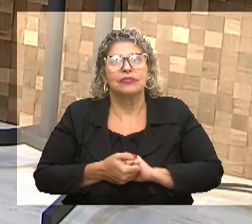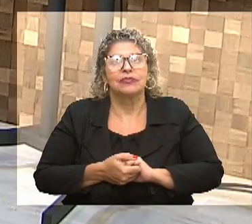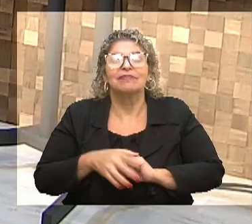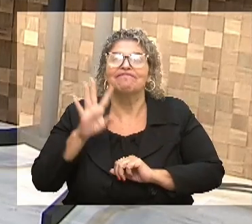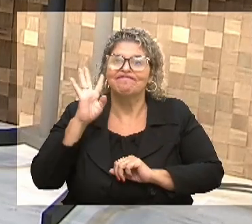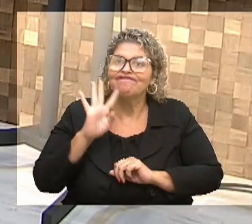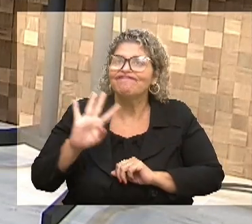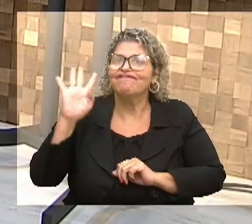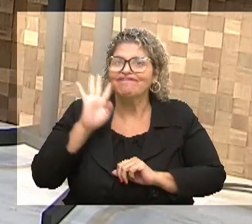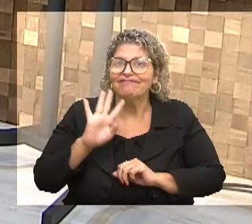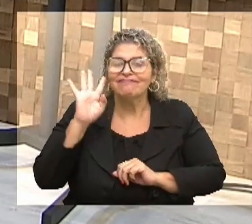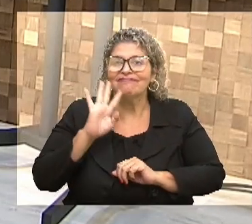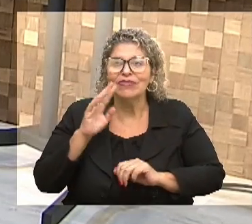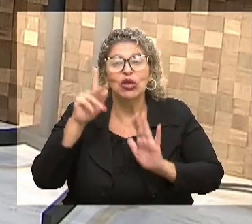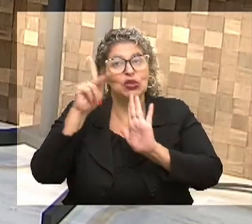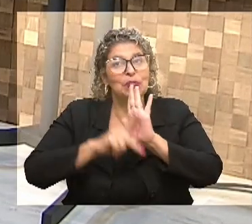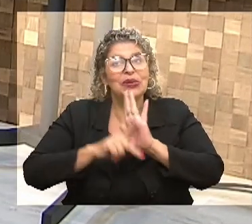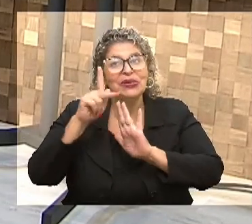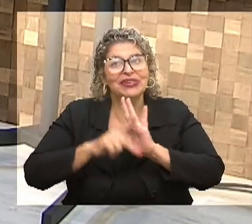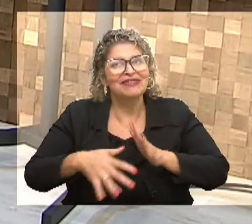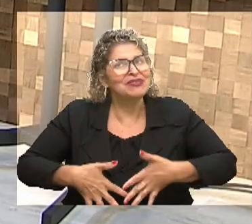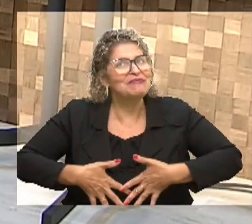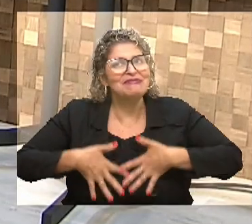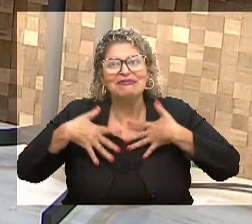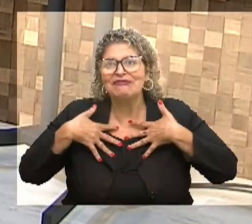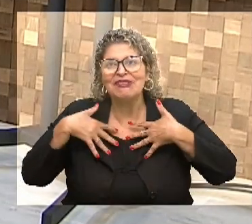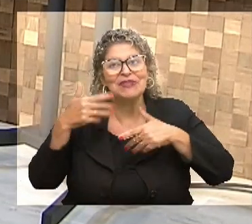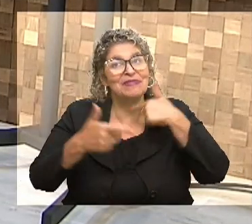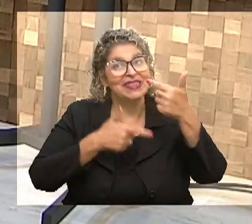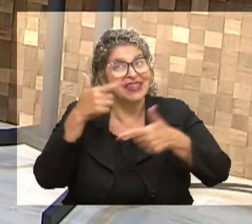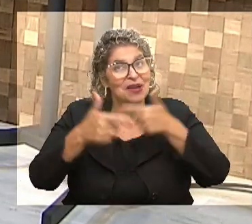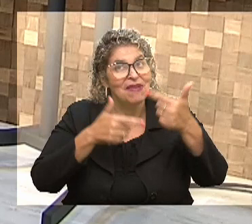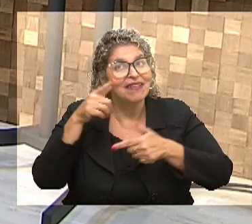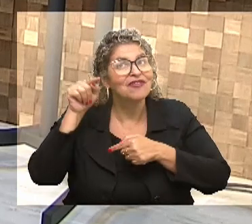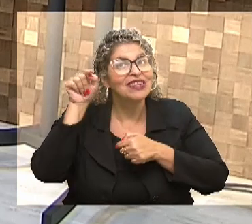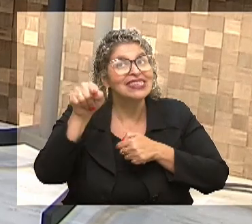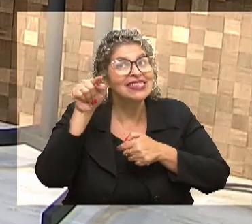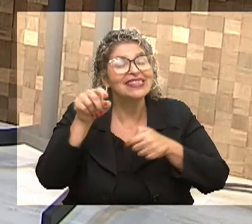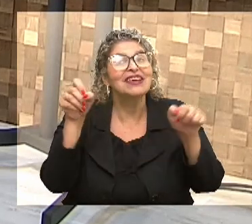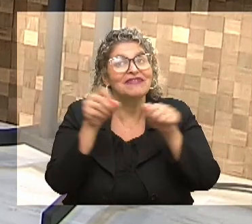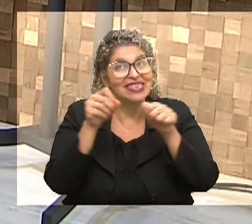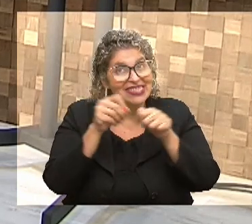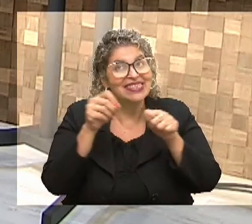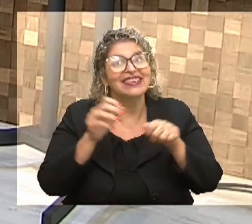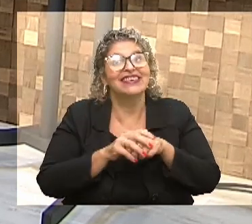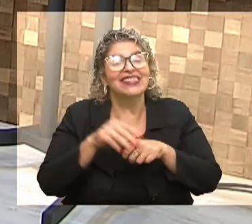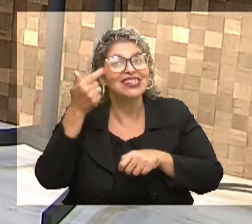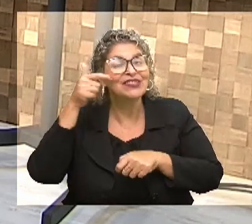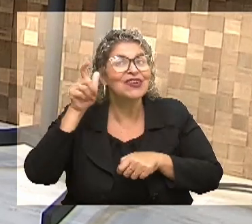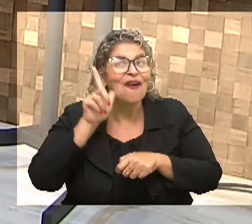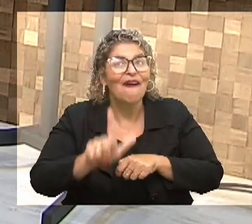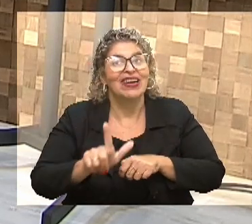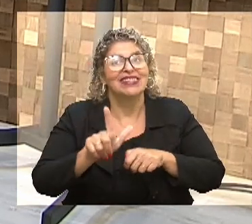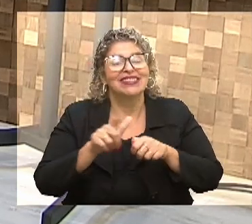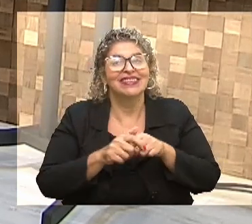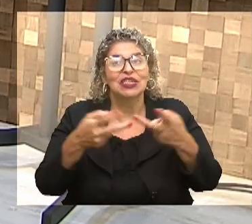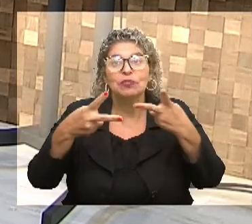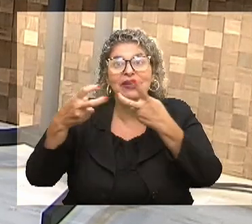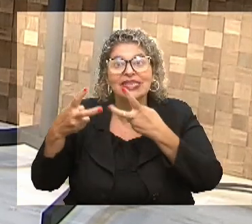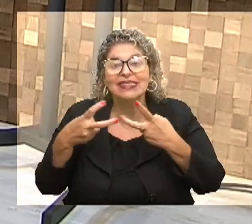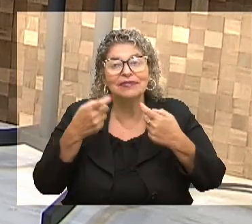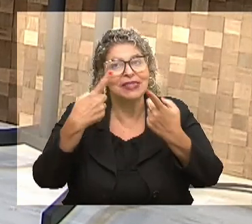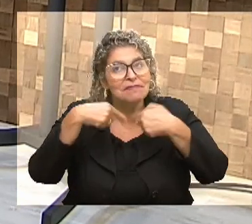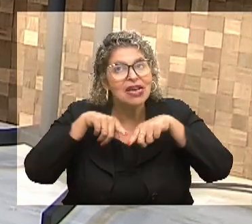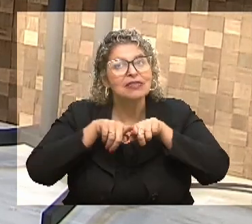legal, Felipe. Que legal, Eu fico muito orgulhosa por esse trabalho que tu está fazendo aí e que bom que a gente consiga, que a gente vê que tem mais